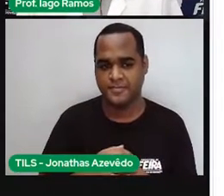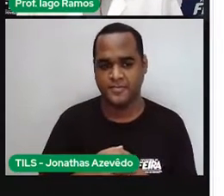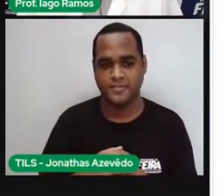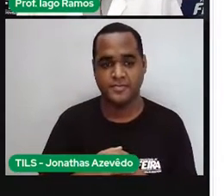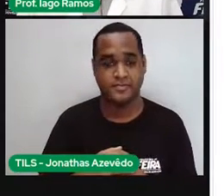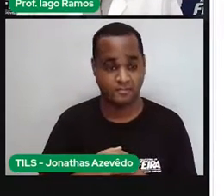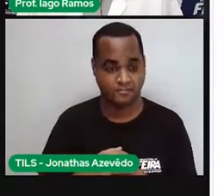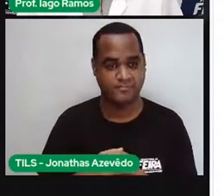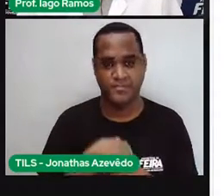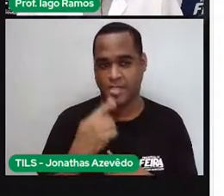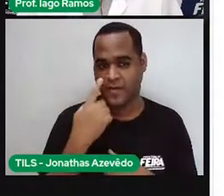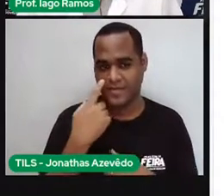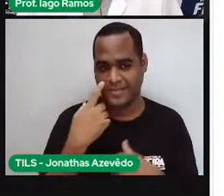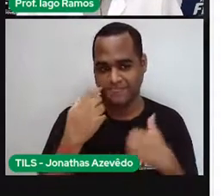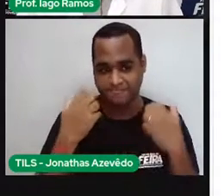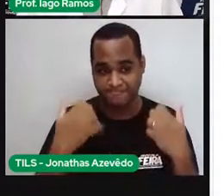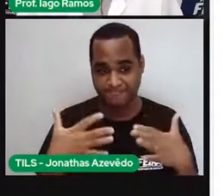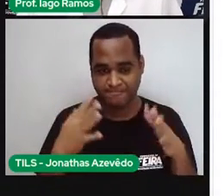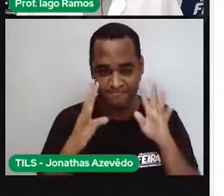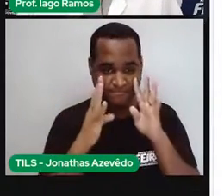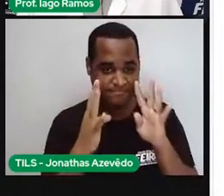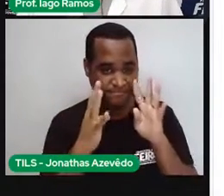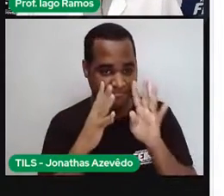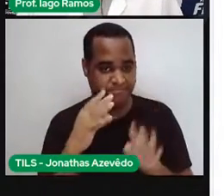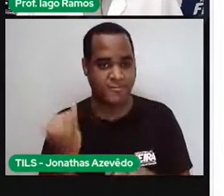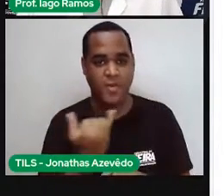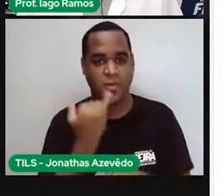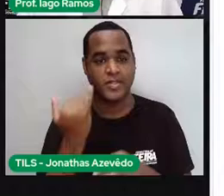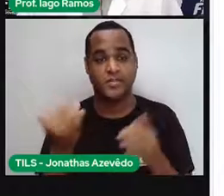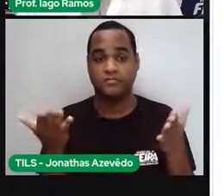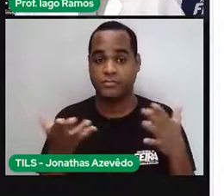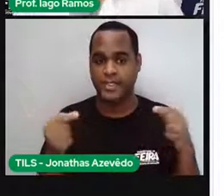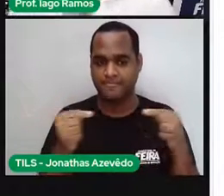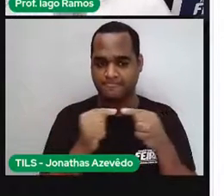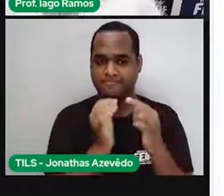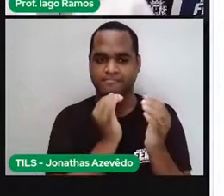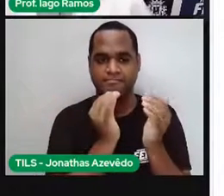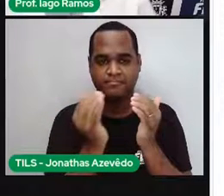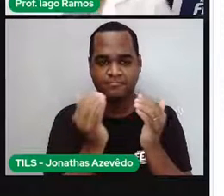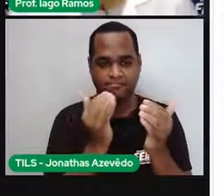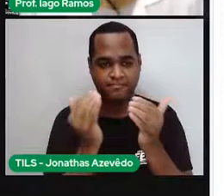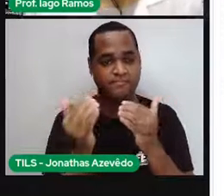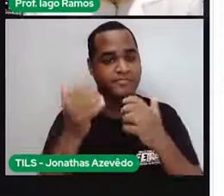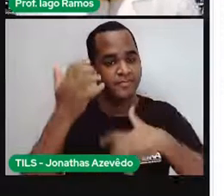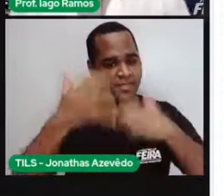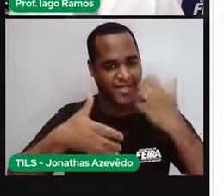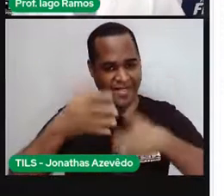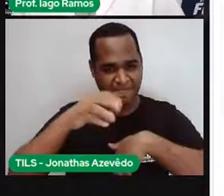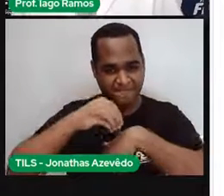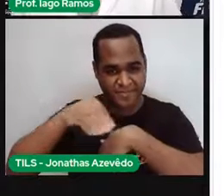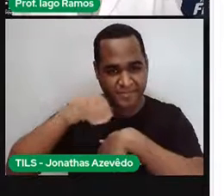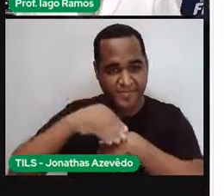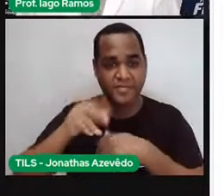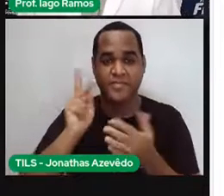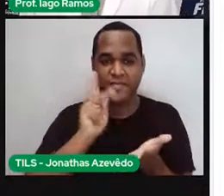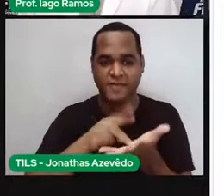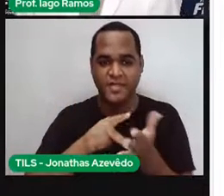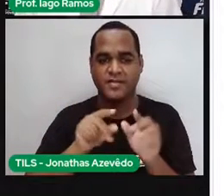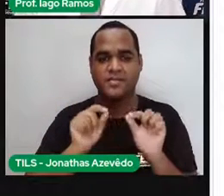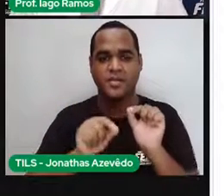prestasse atenção comigo nessa situação aqui, olha só. essa situação